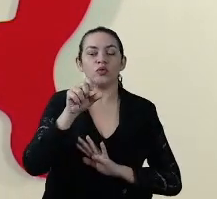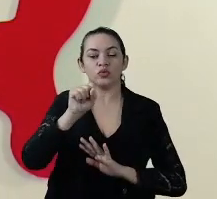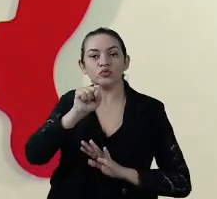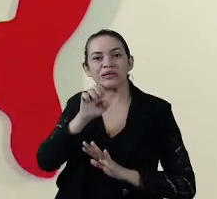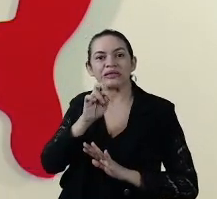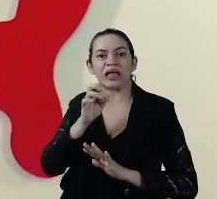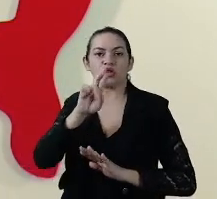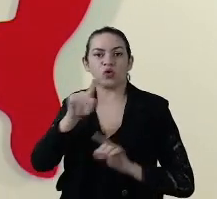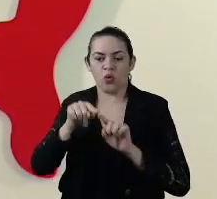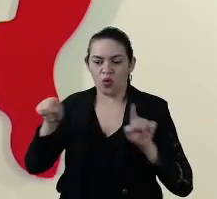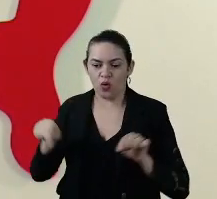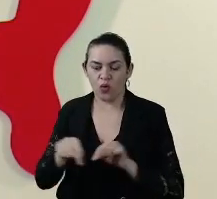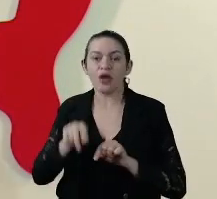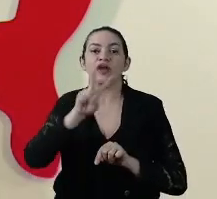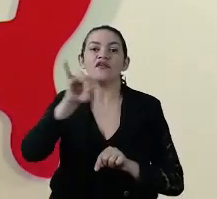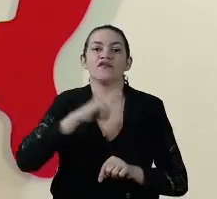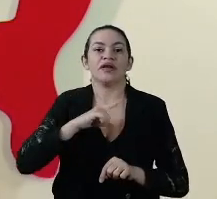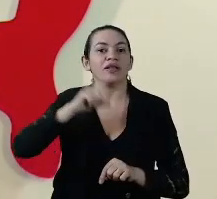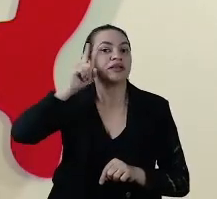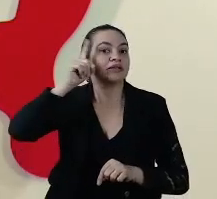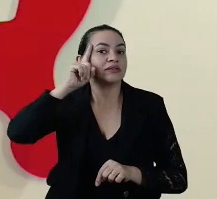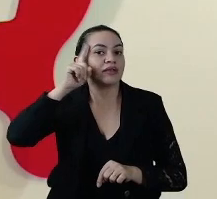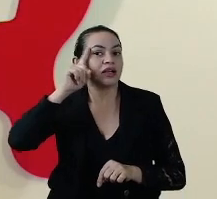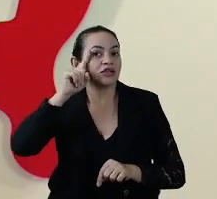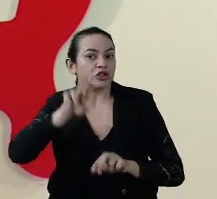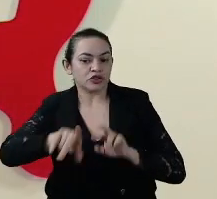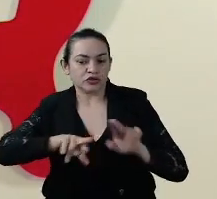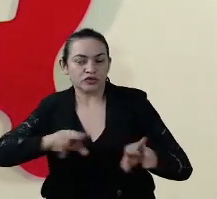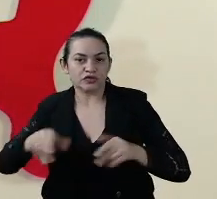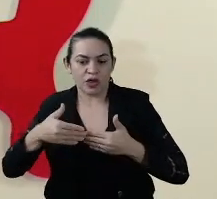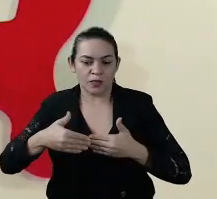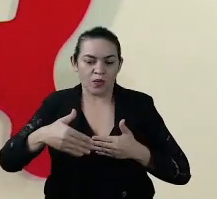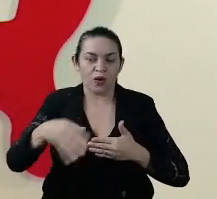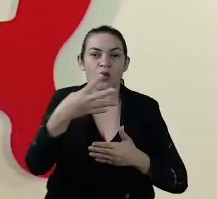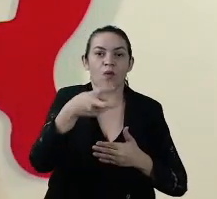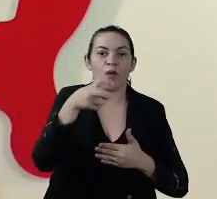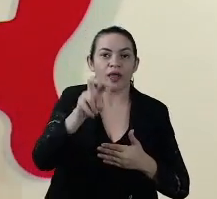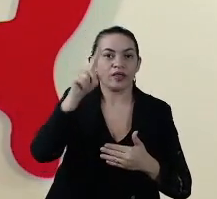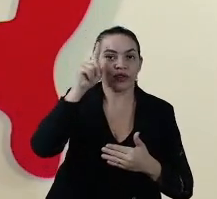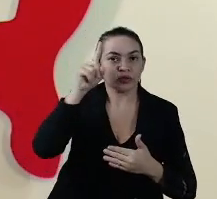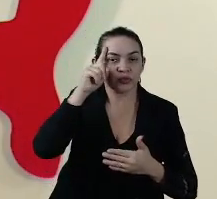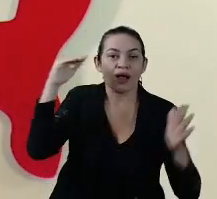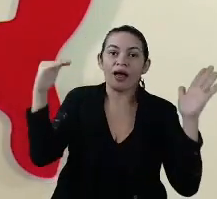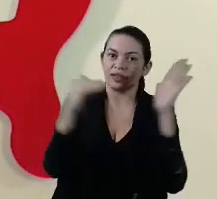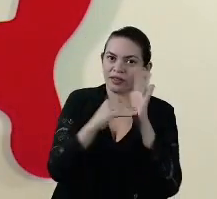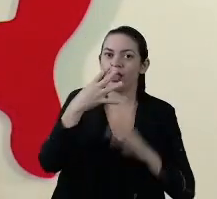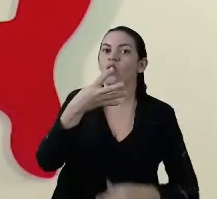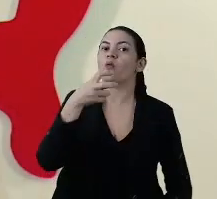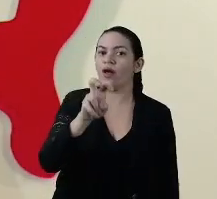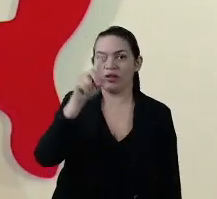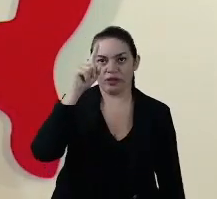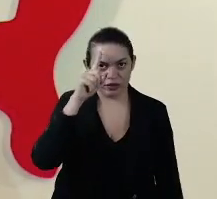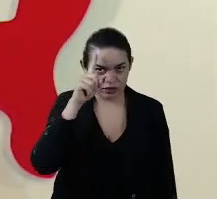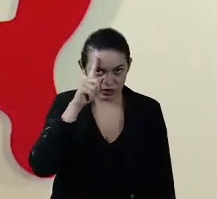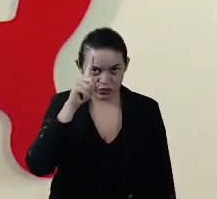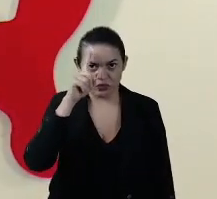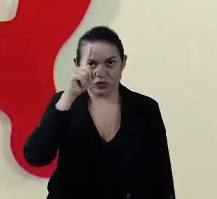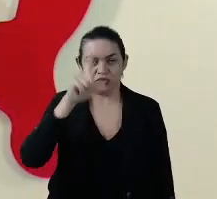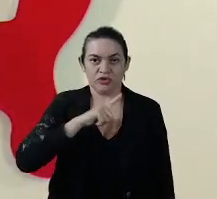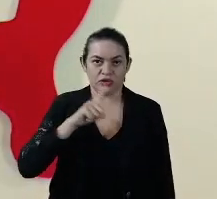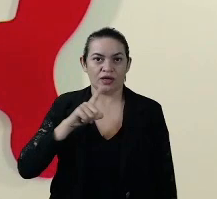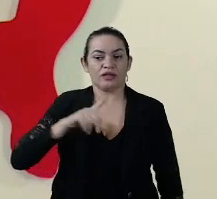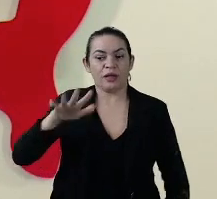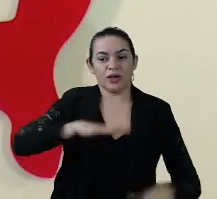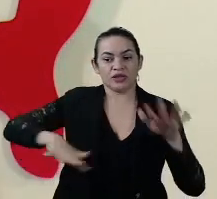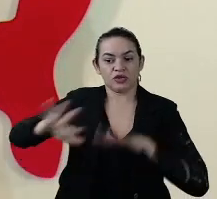haverá datas diferentes, um processo que vai se estender por 45 dias, até 45 dias. Temos